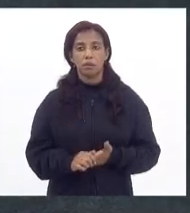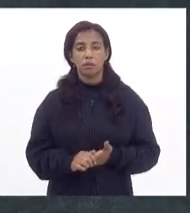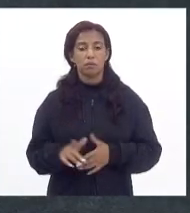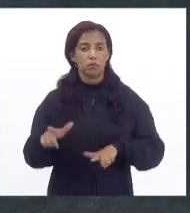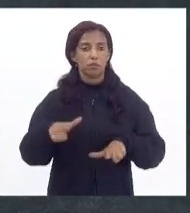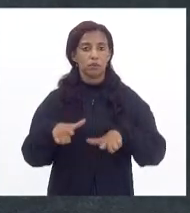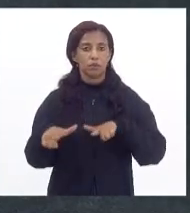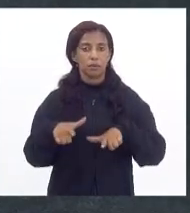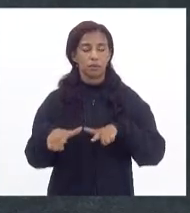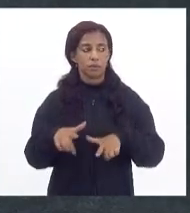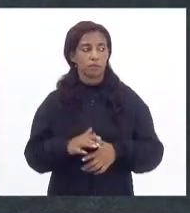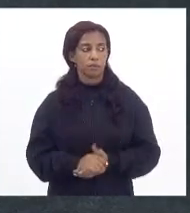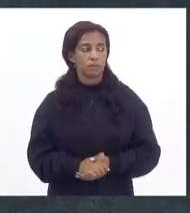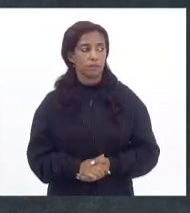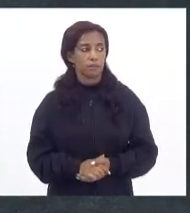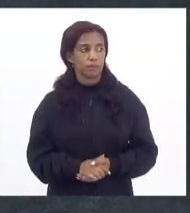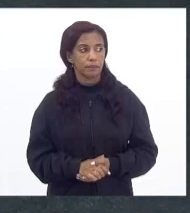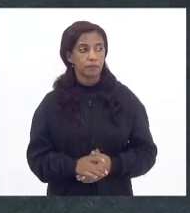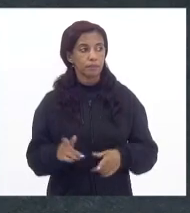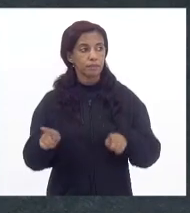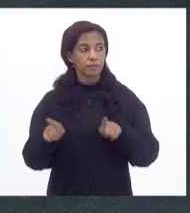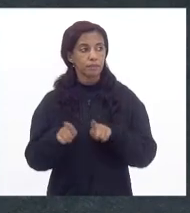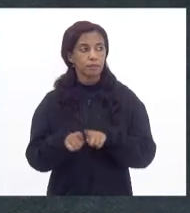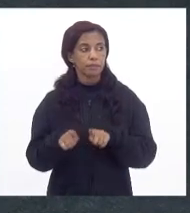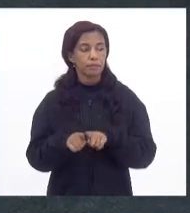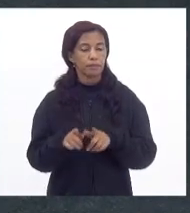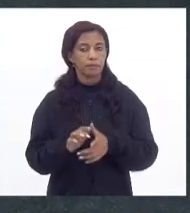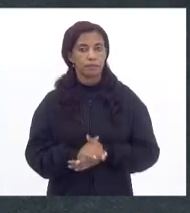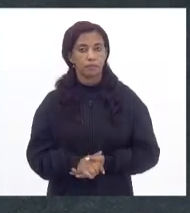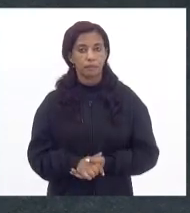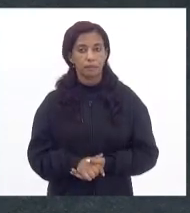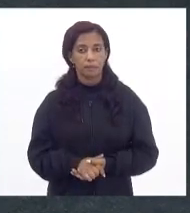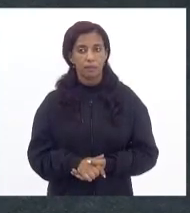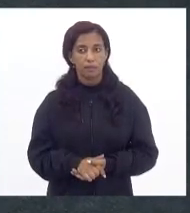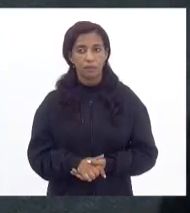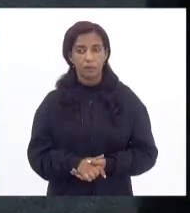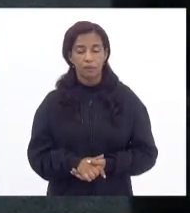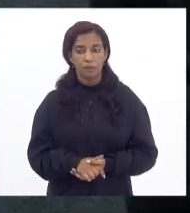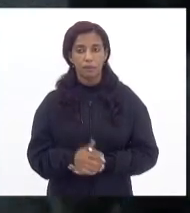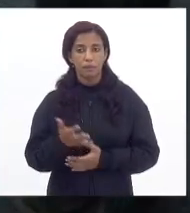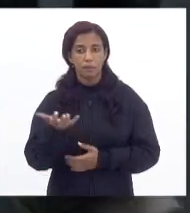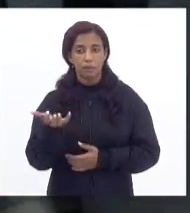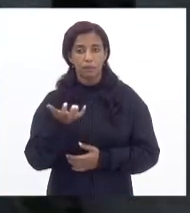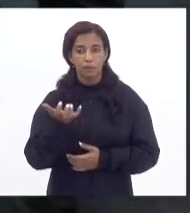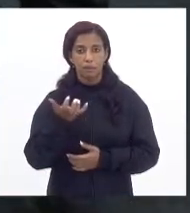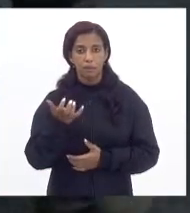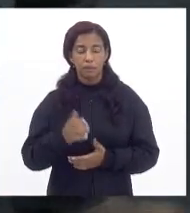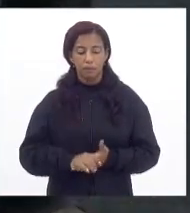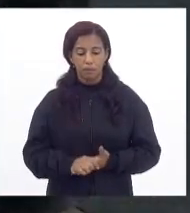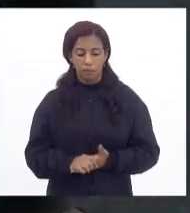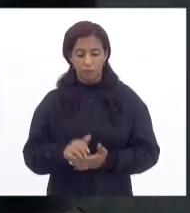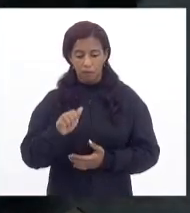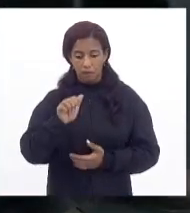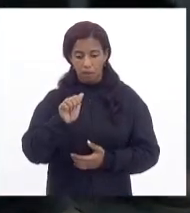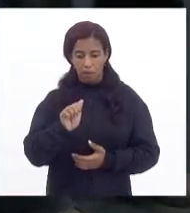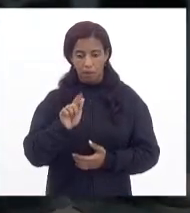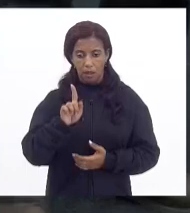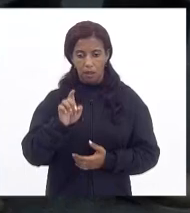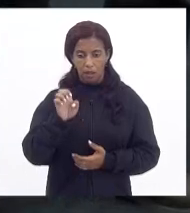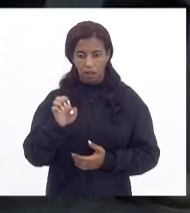atividades. Além disso, queremos que a AGRIO,